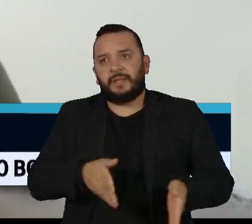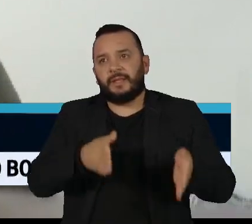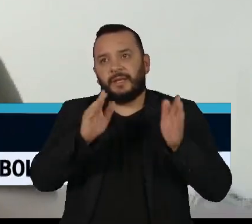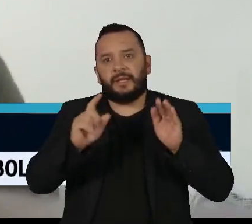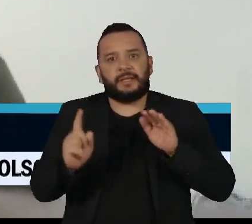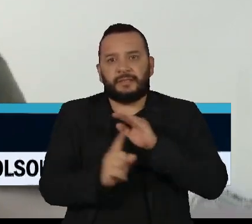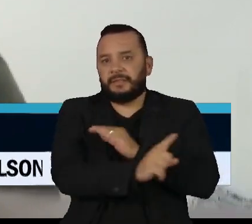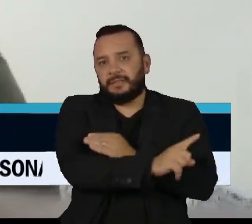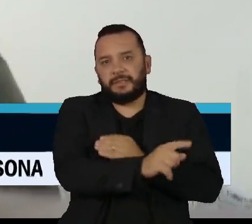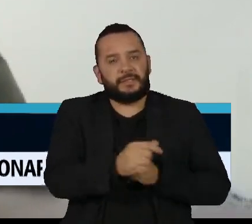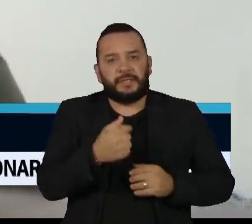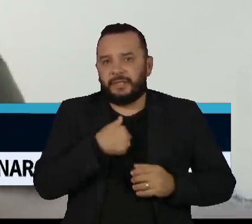completar, sem fazer o reconhecimento.